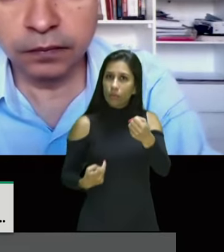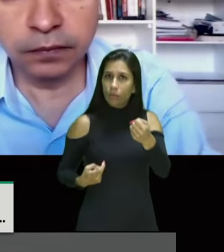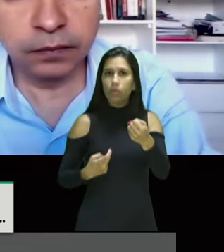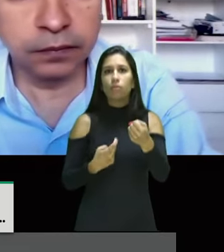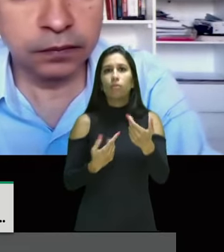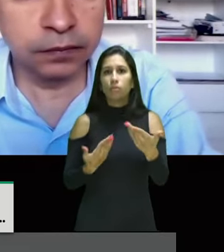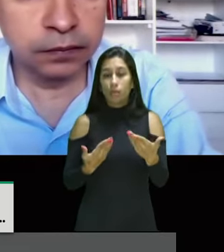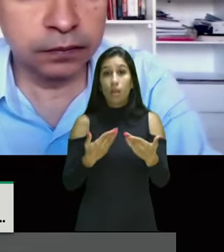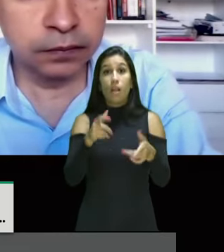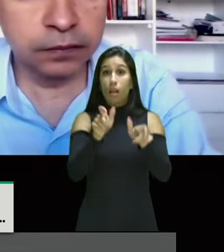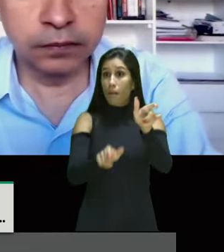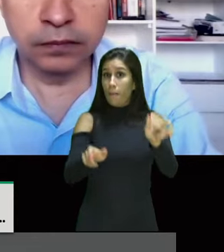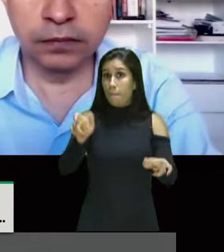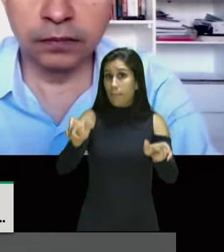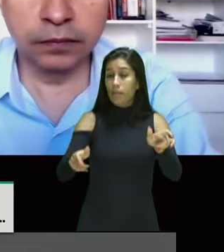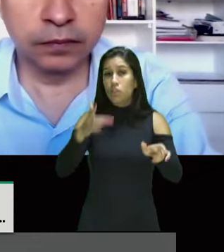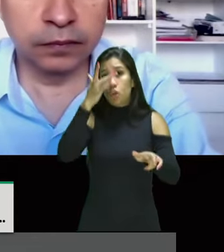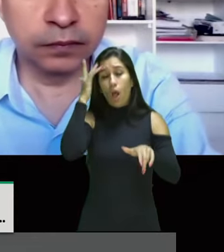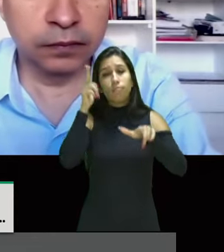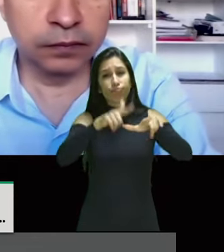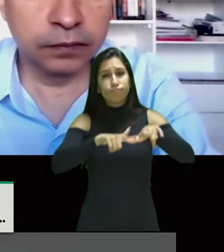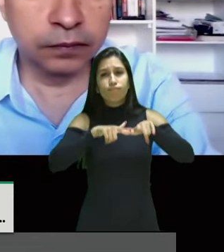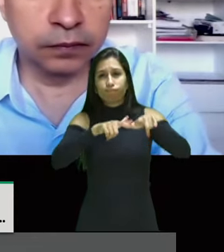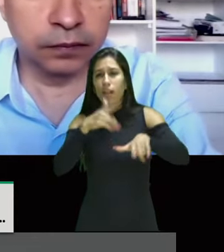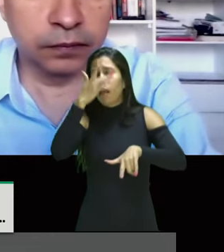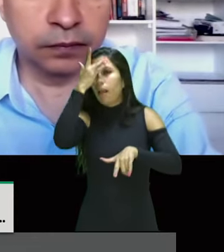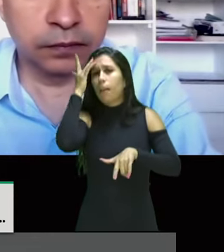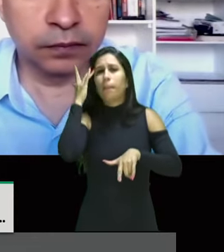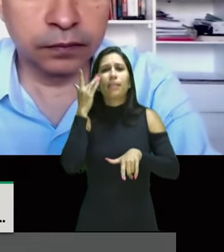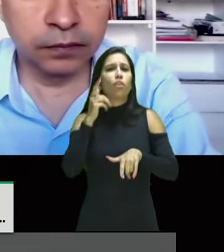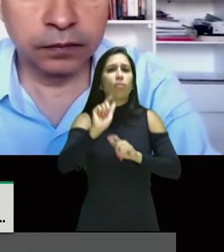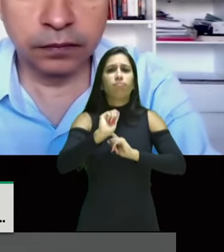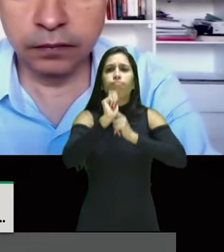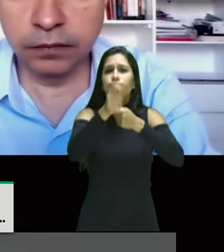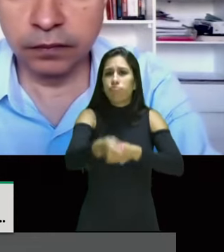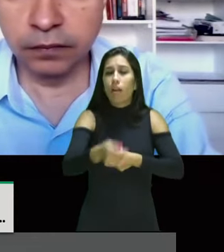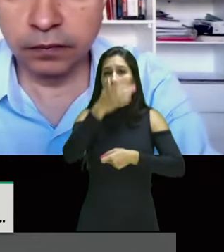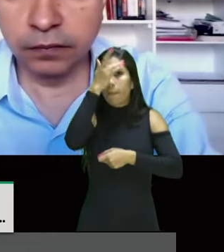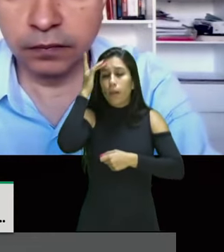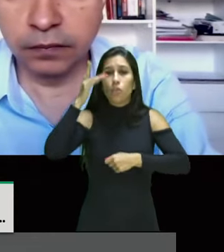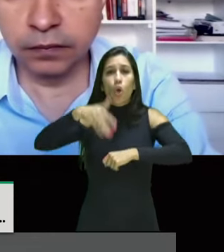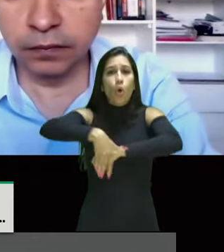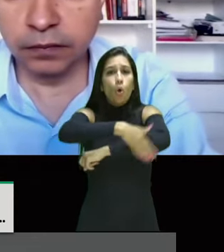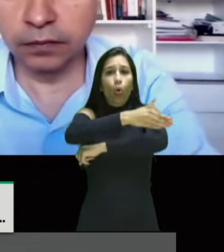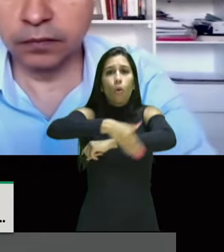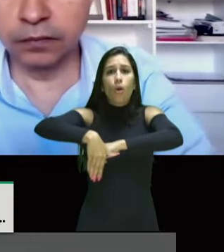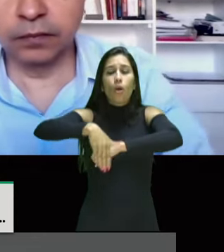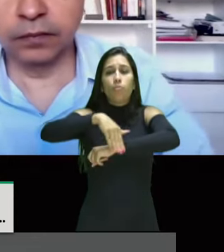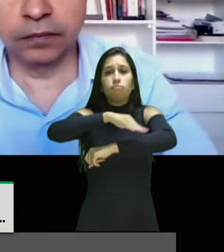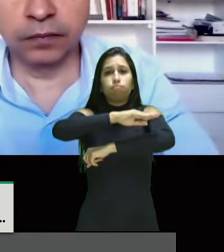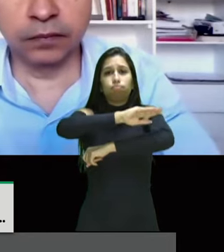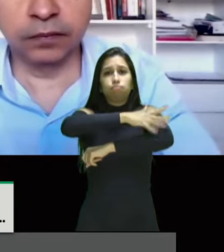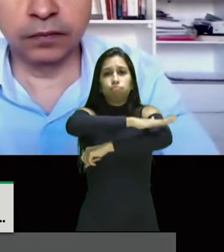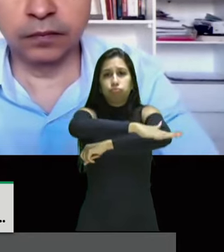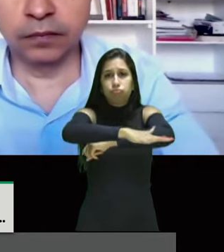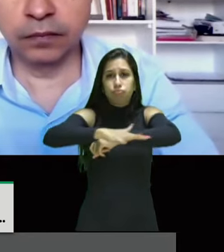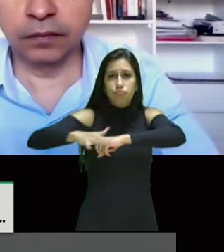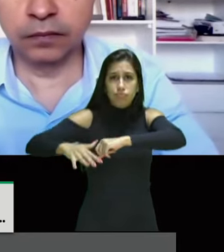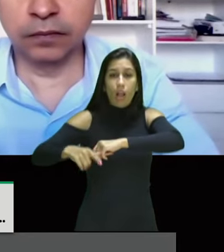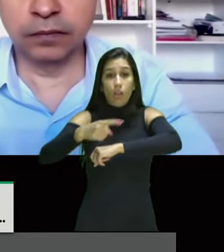ciganos, comunidade terreira, extrativistas, os pescadores artesanais e ribeirinhos, receberam o auxílio emergencial,